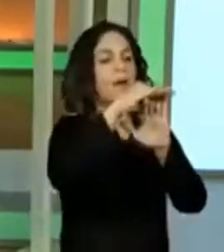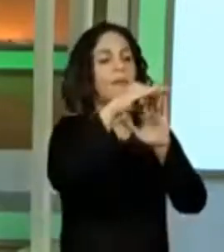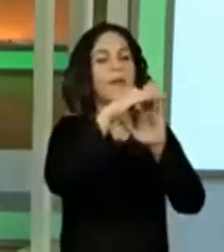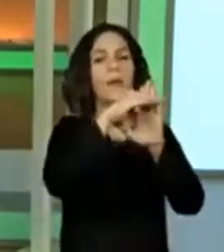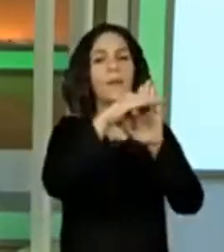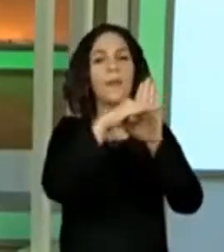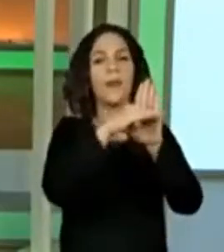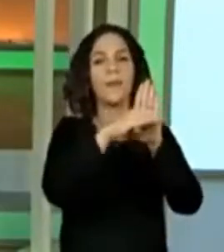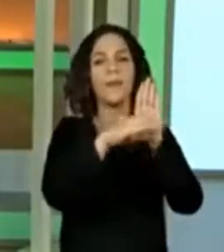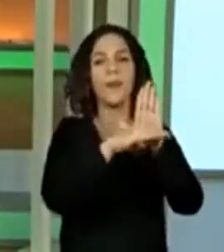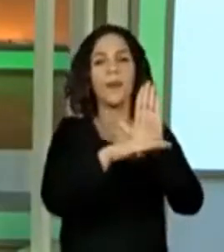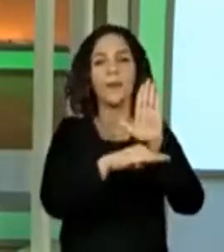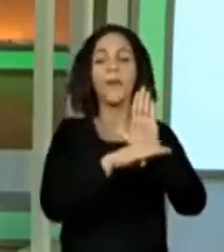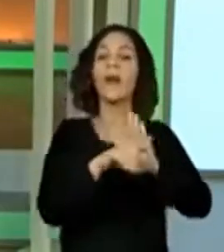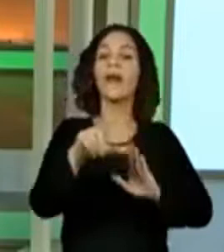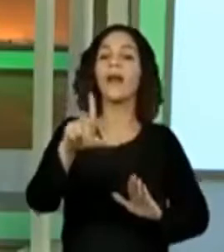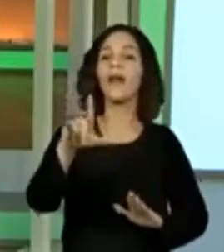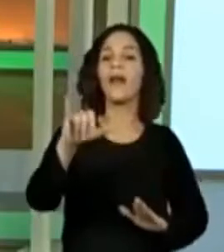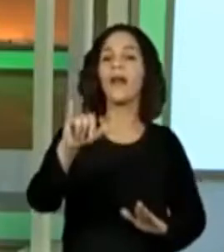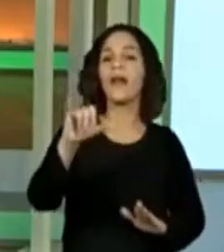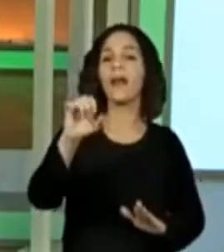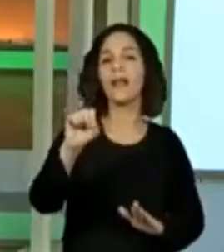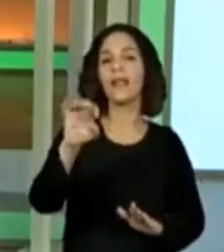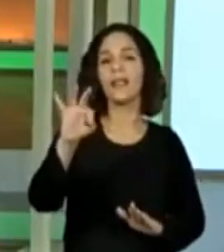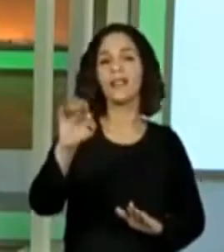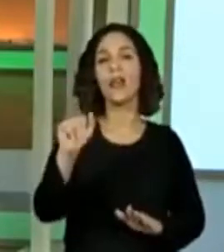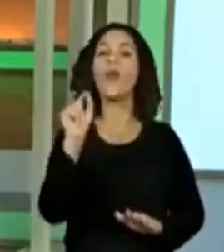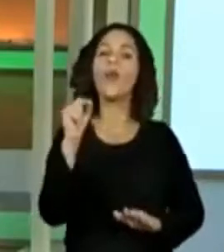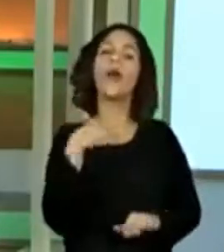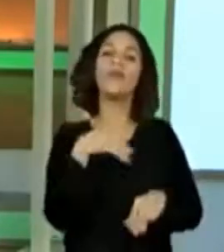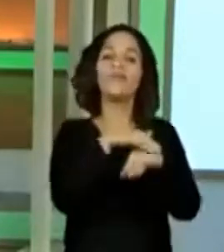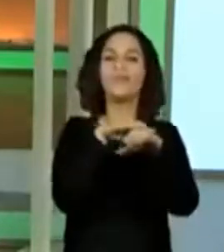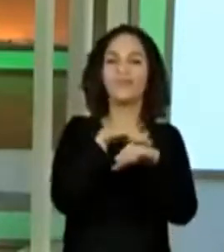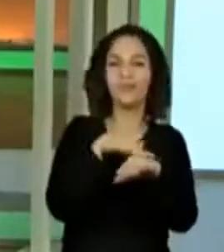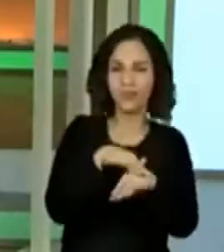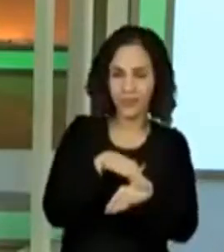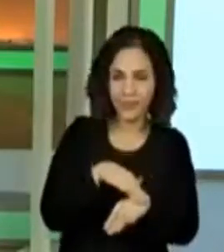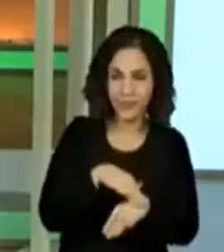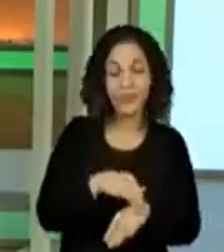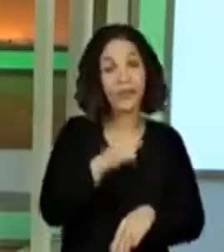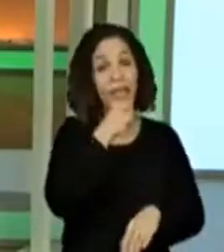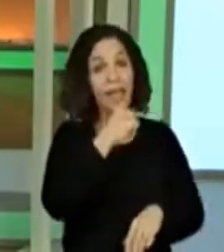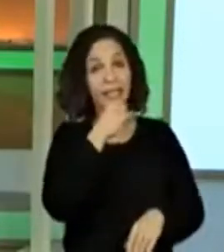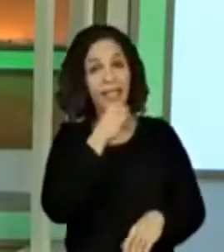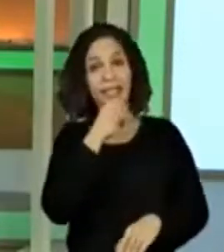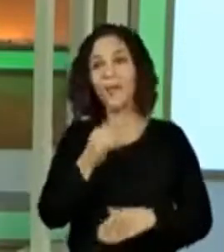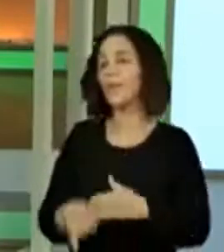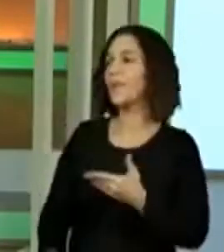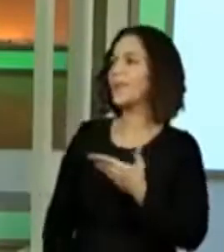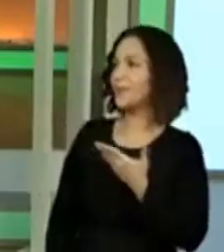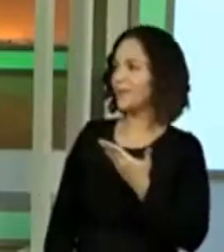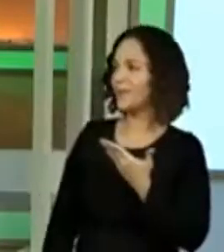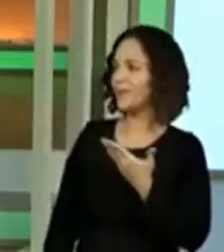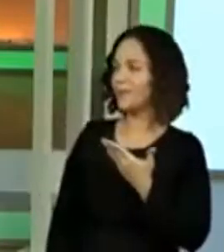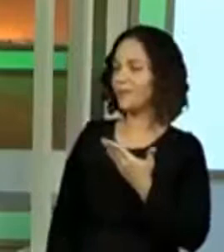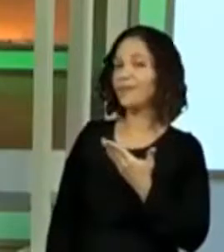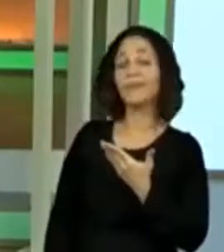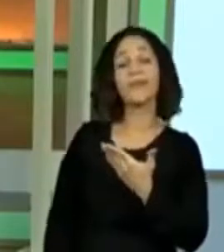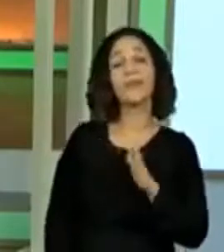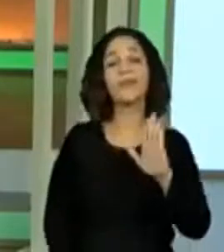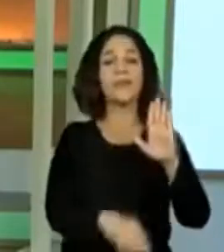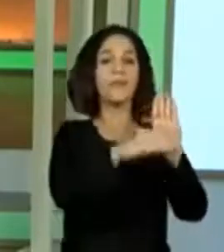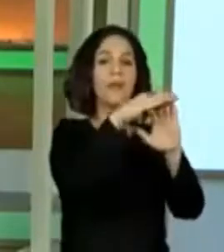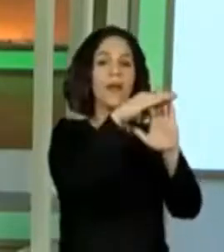Listas de coisas que nós estamos conversando. Essa que a professora colocou aqui é uma lista